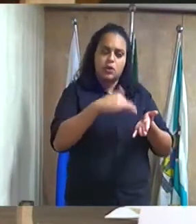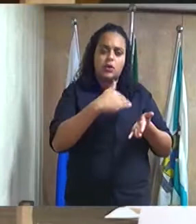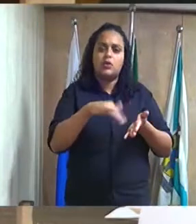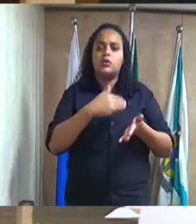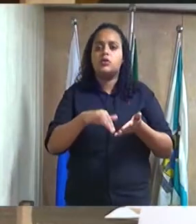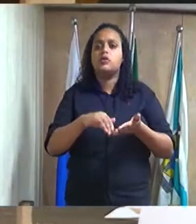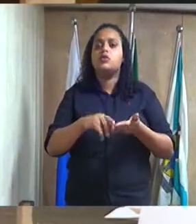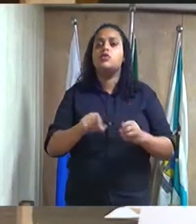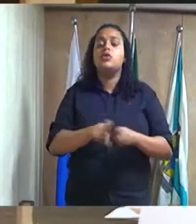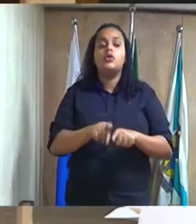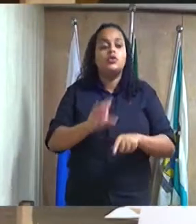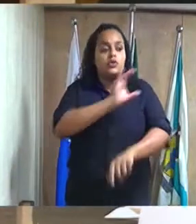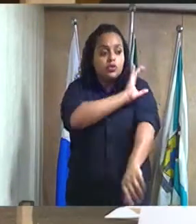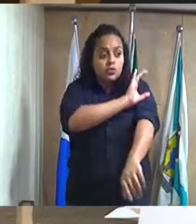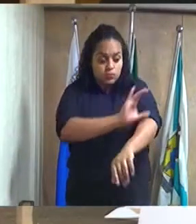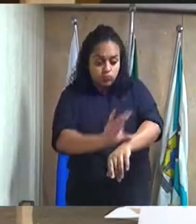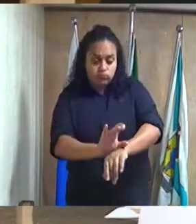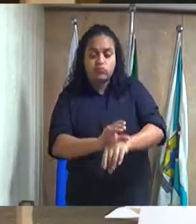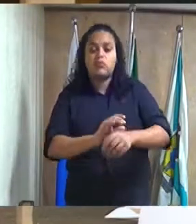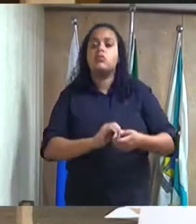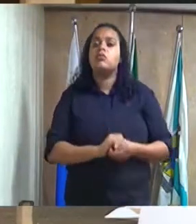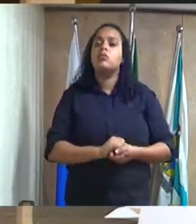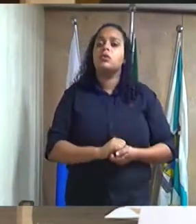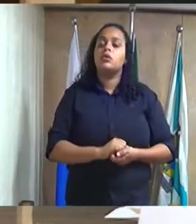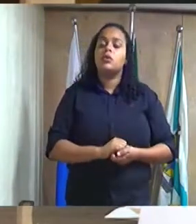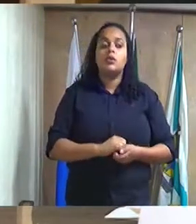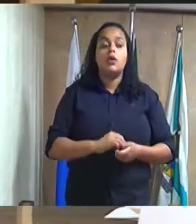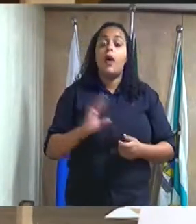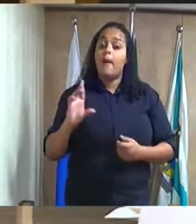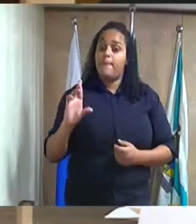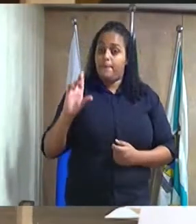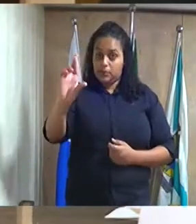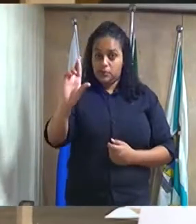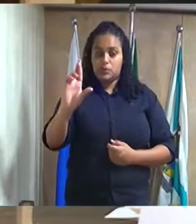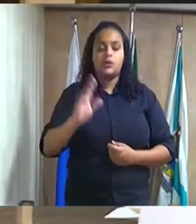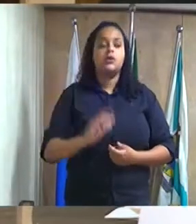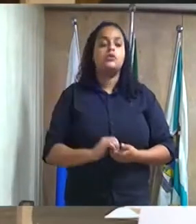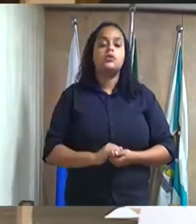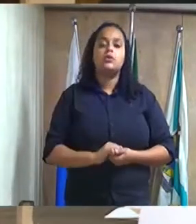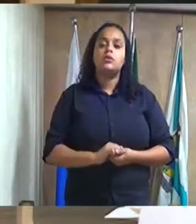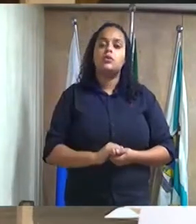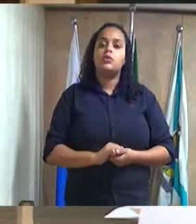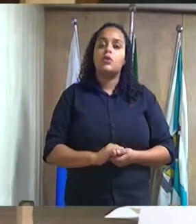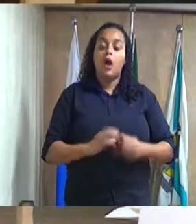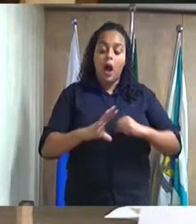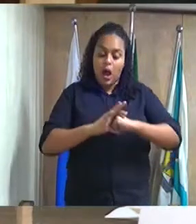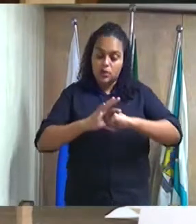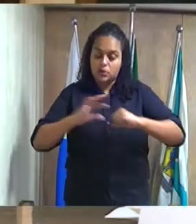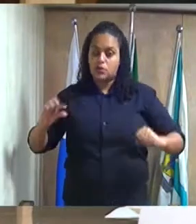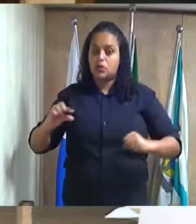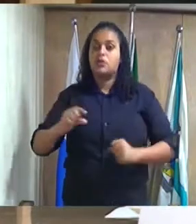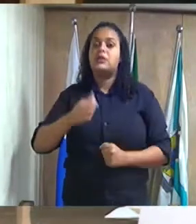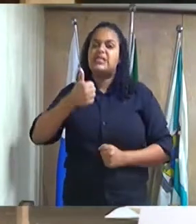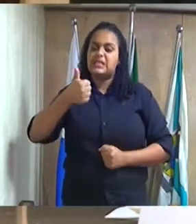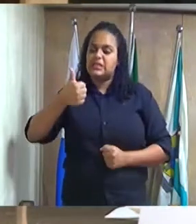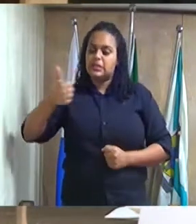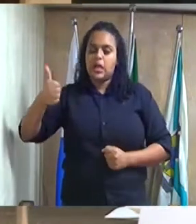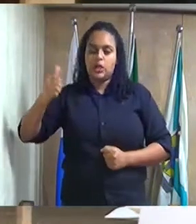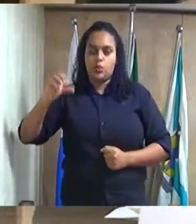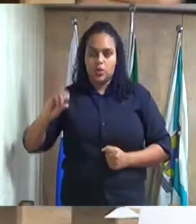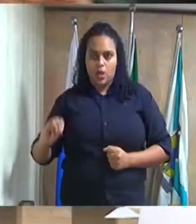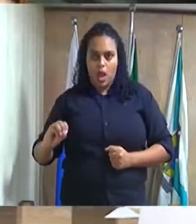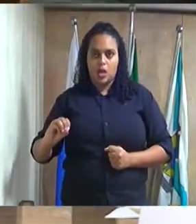urbanismo e habitação ou seu representante legal de acordo com o artigo 110 do requerimento